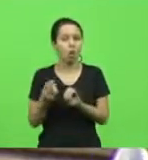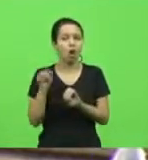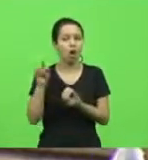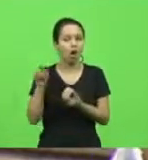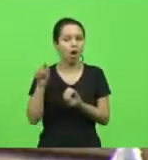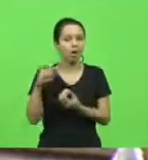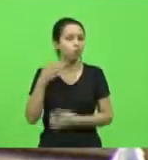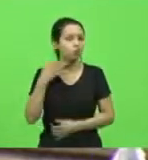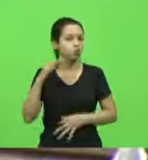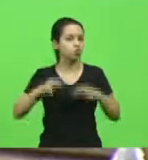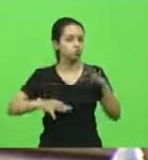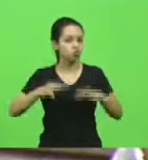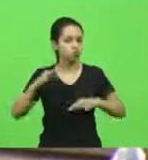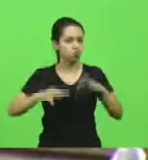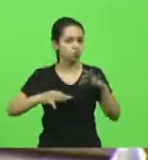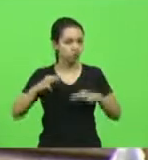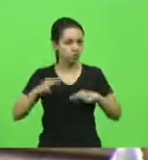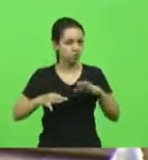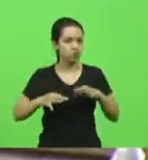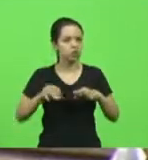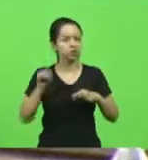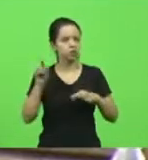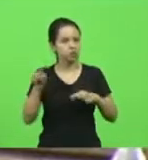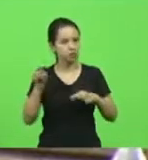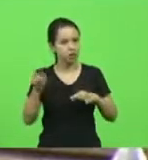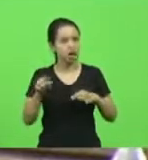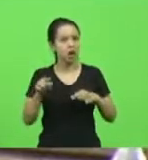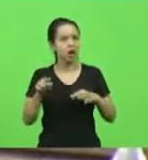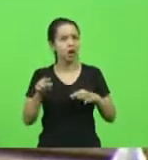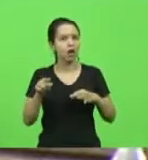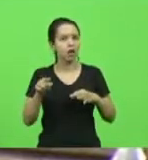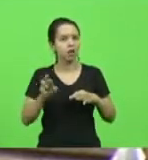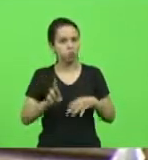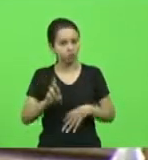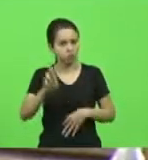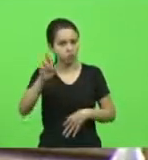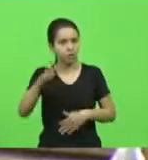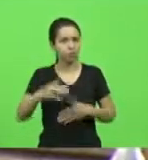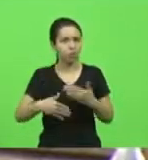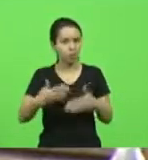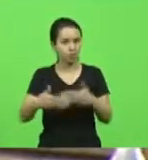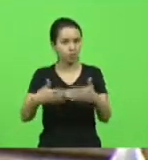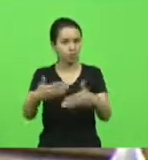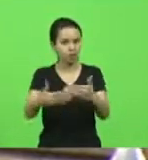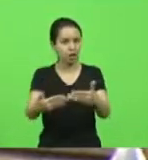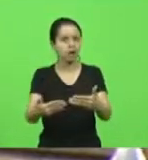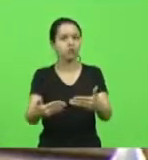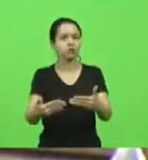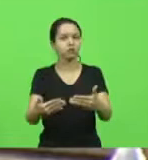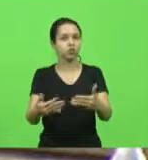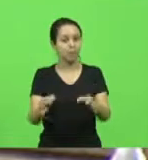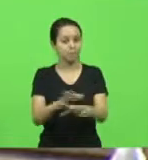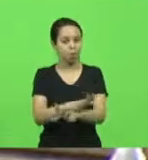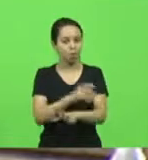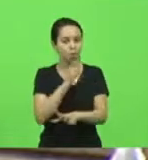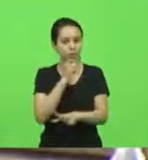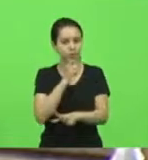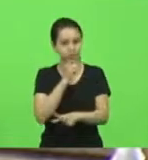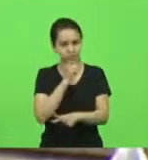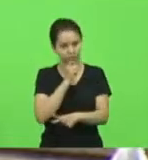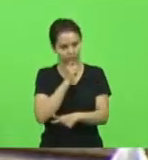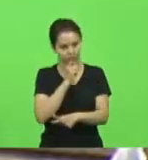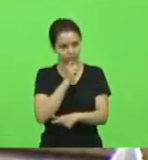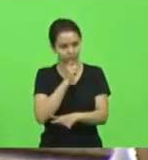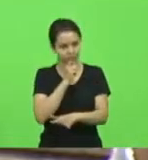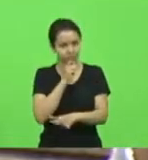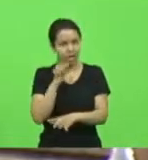esse processo, que é um processo que não finalizou, agiu em detrimento dos